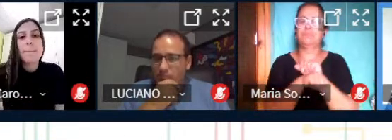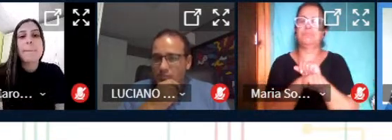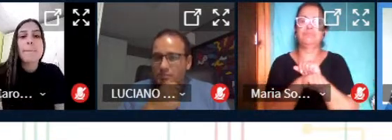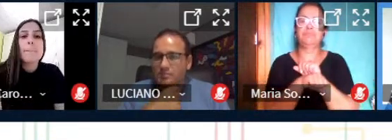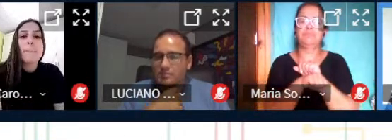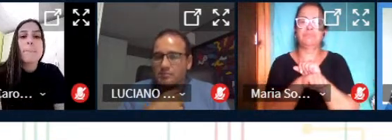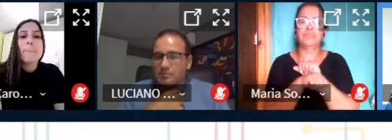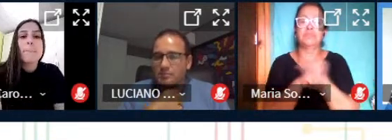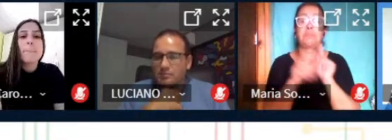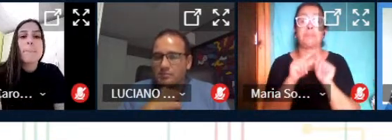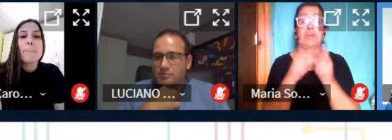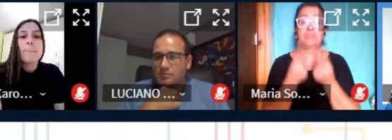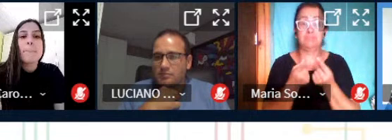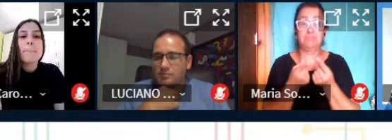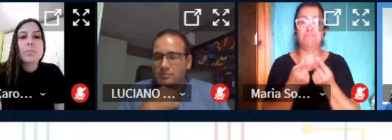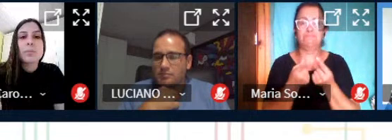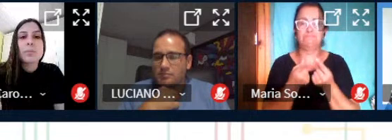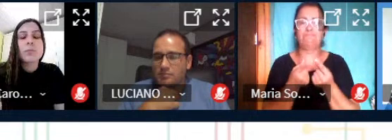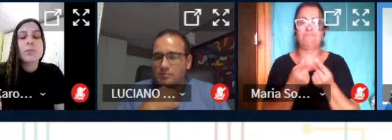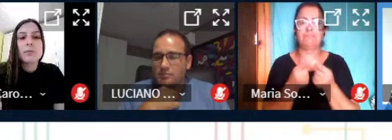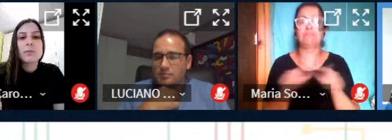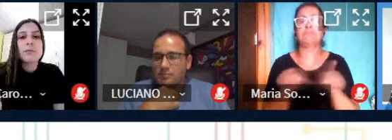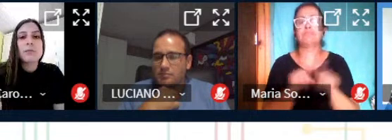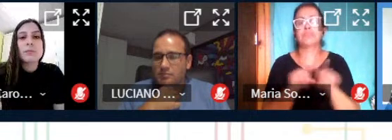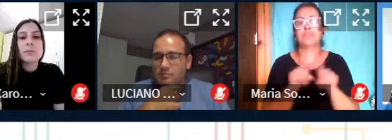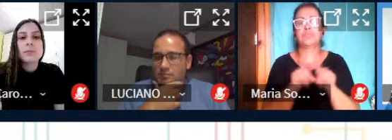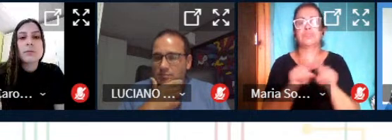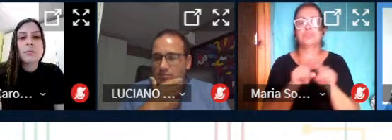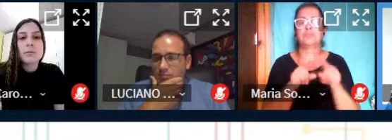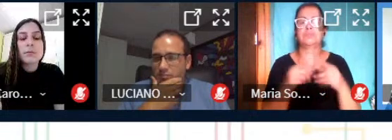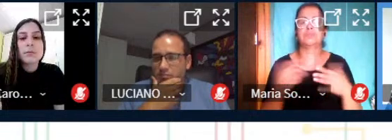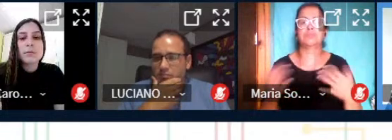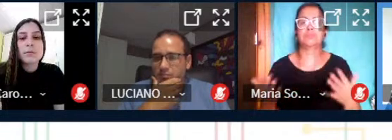mas por outro lado a parte